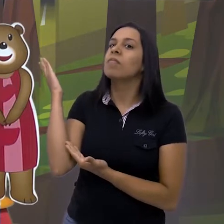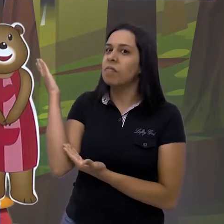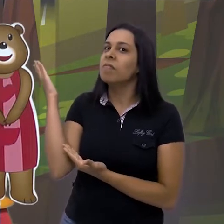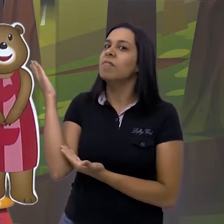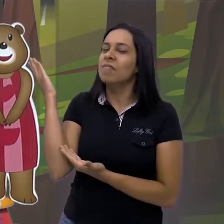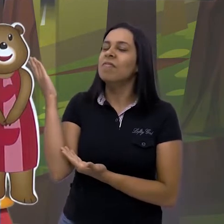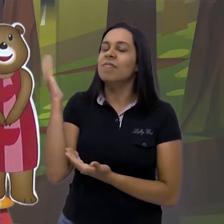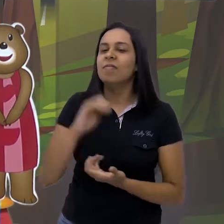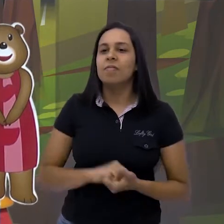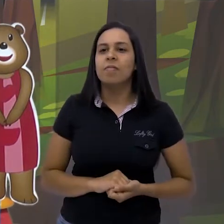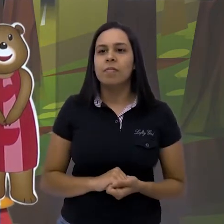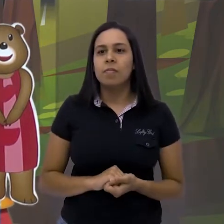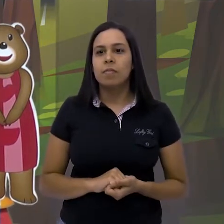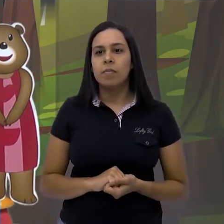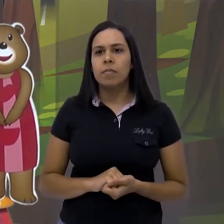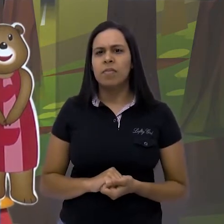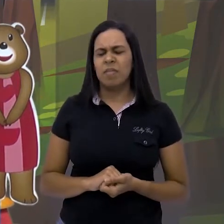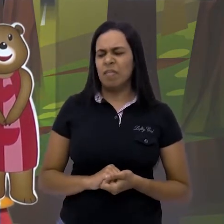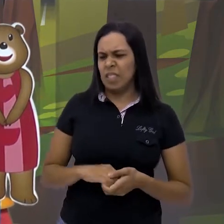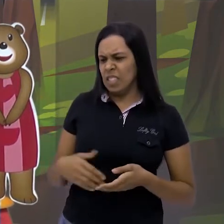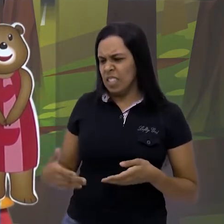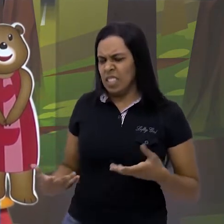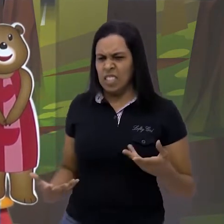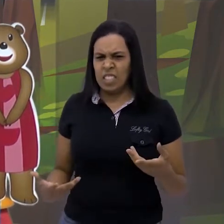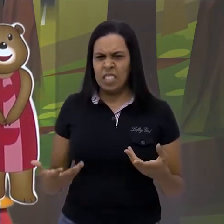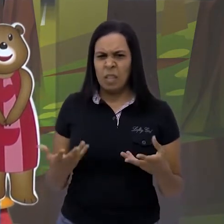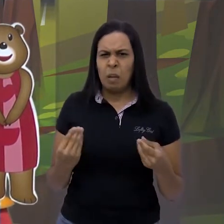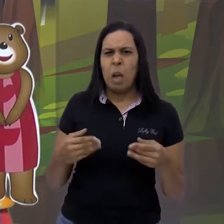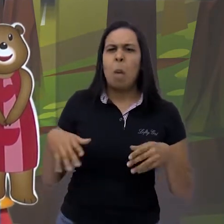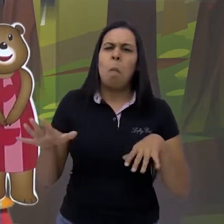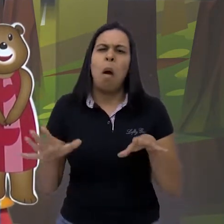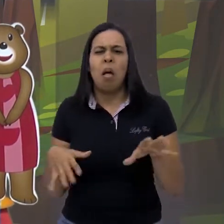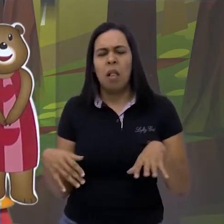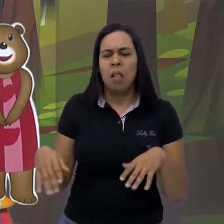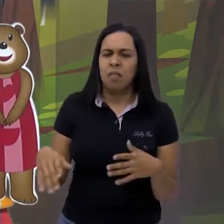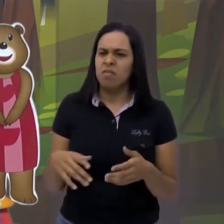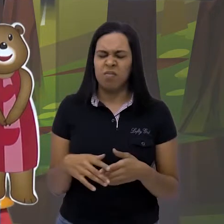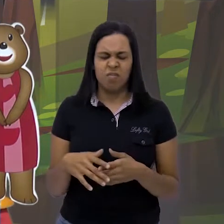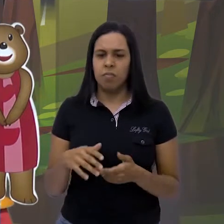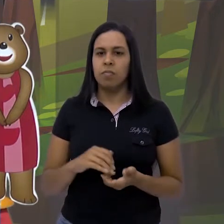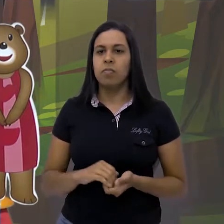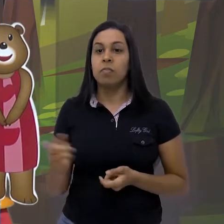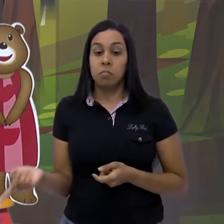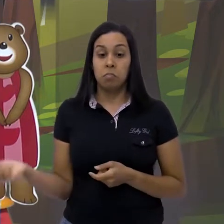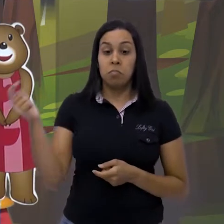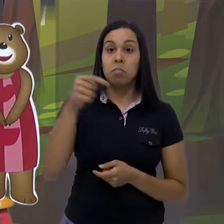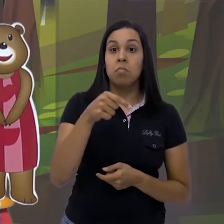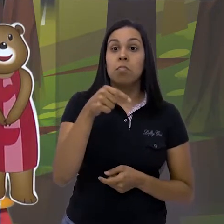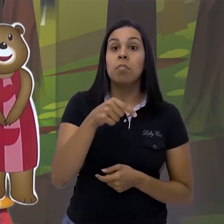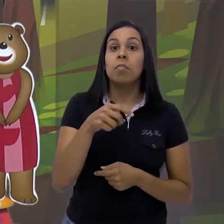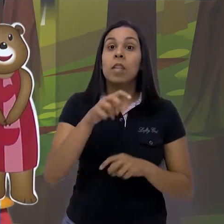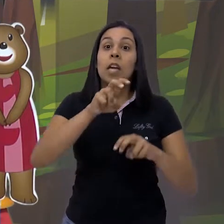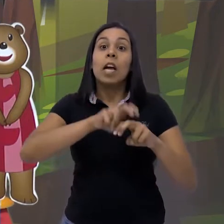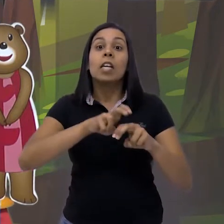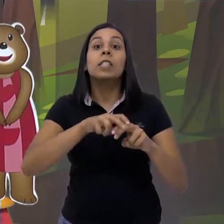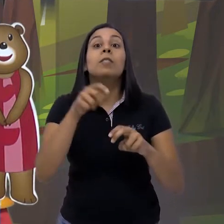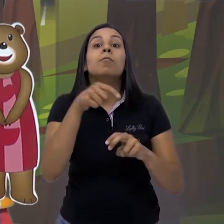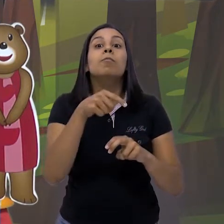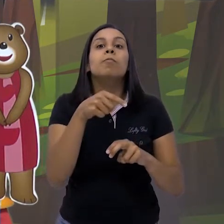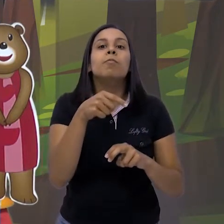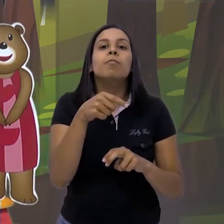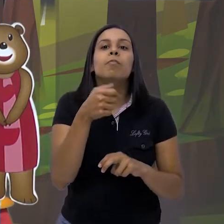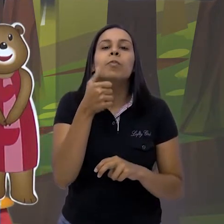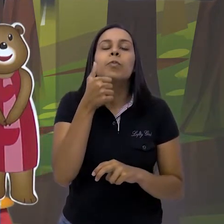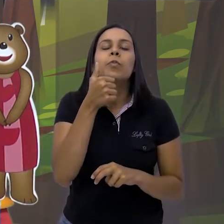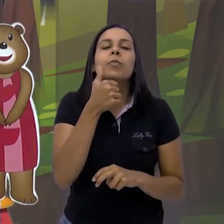mamãe urso. Hum, muito mole. Foi para a outra cadeira. A cadeira do